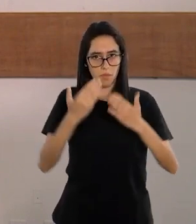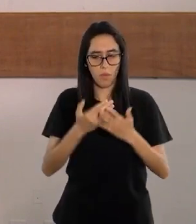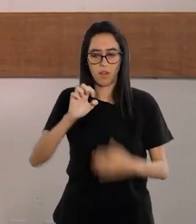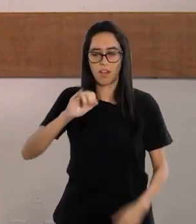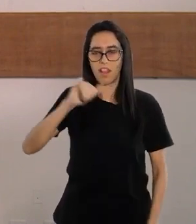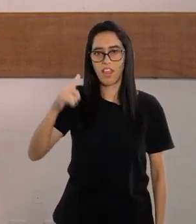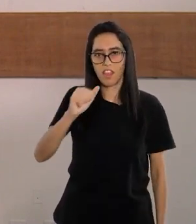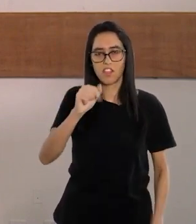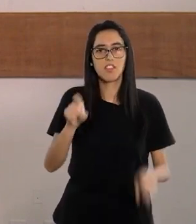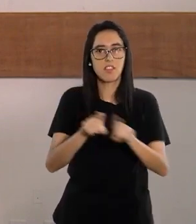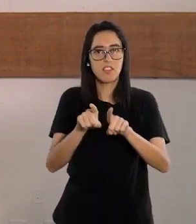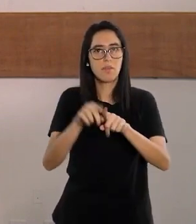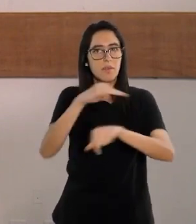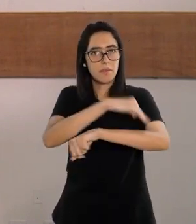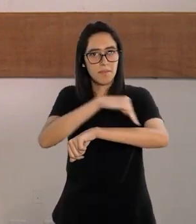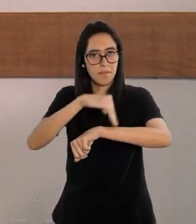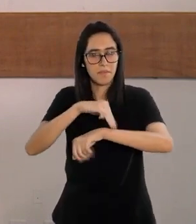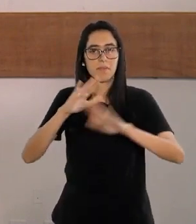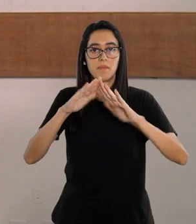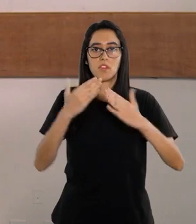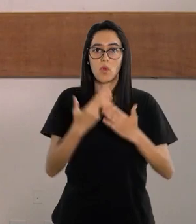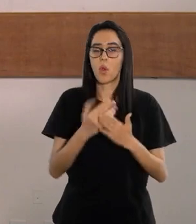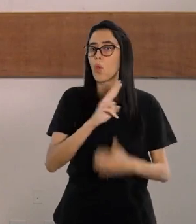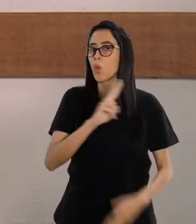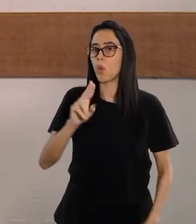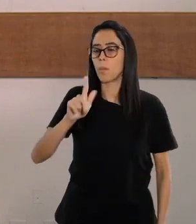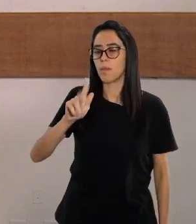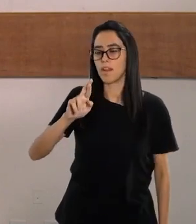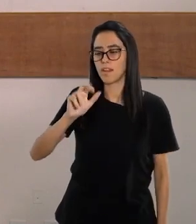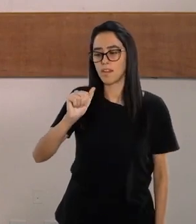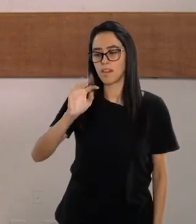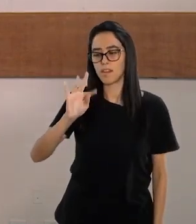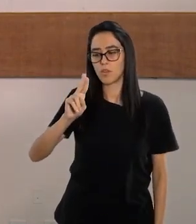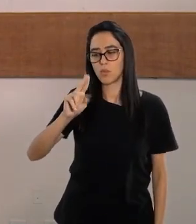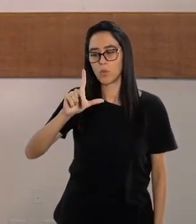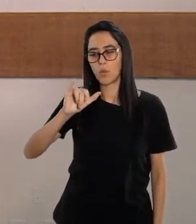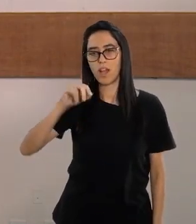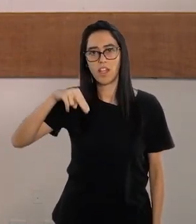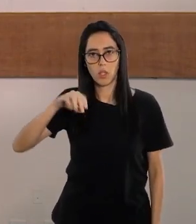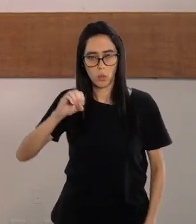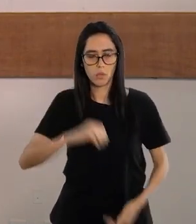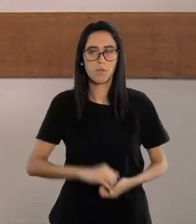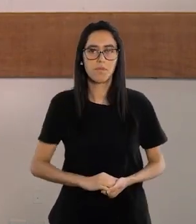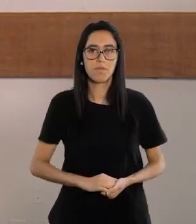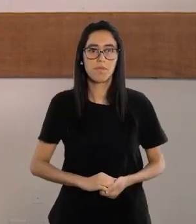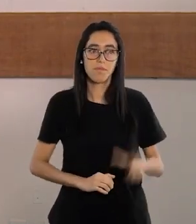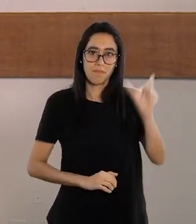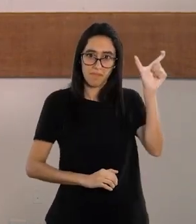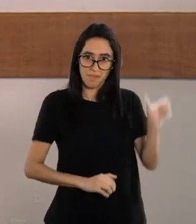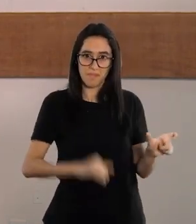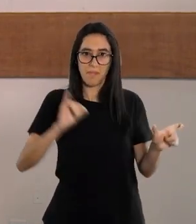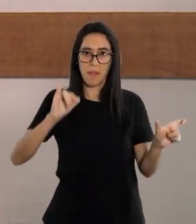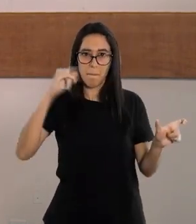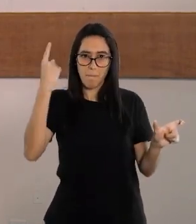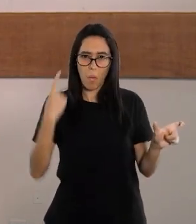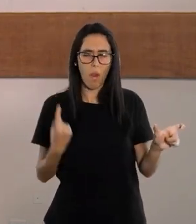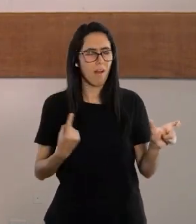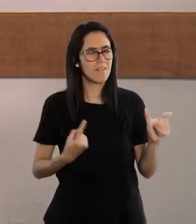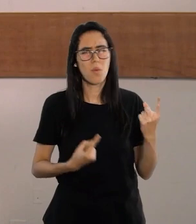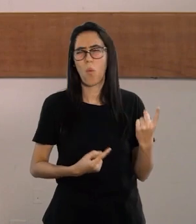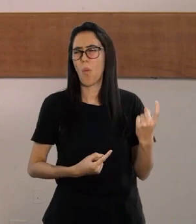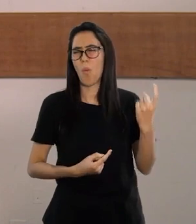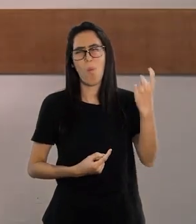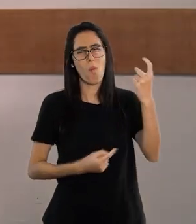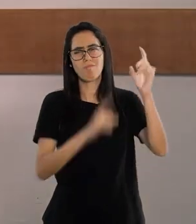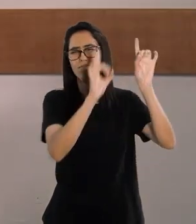e na formação docente, aqui no Colégio Gratolino de Freitas. A Imaculada, ela é única, né. Ela é um ser